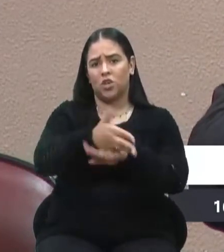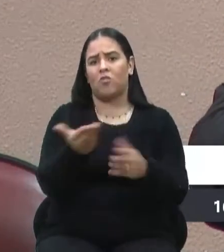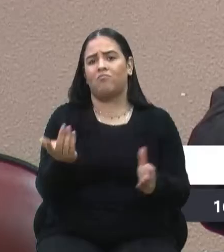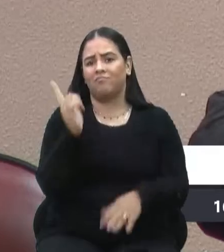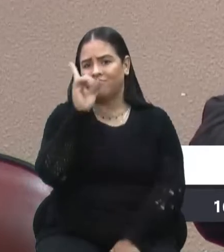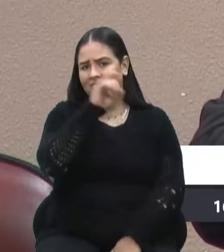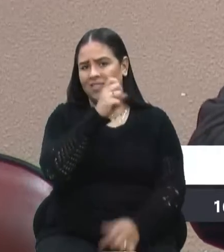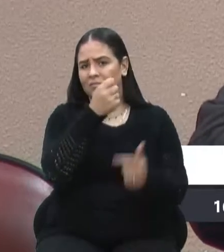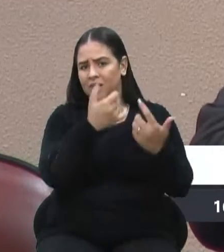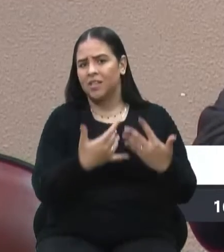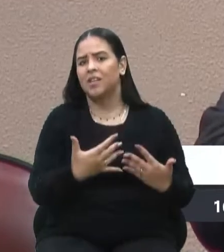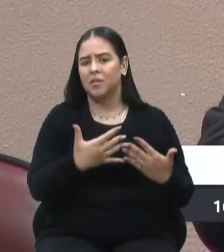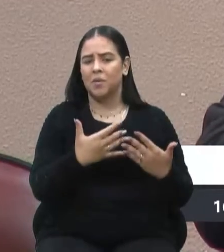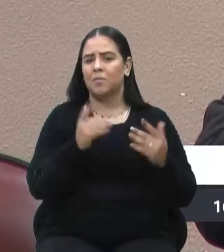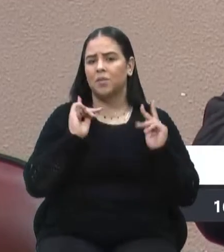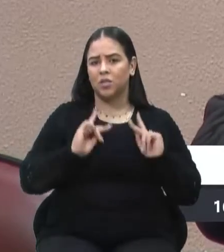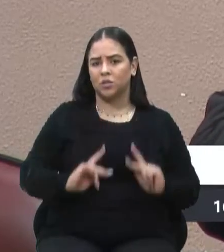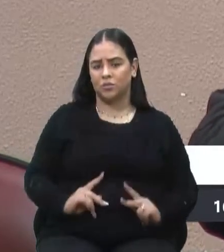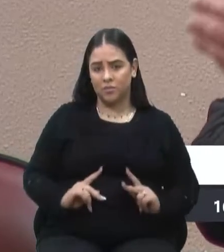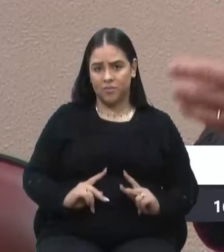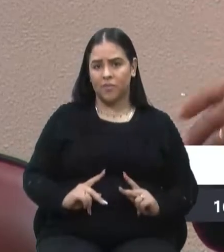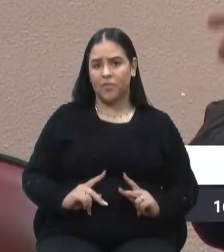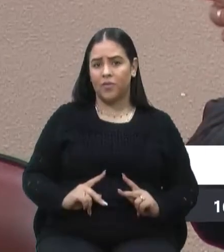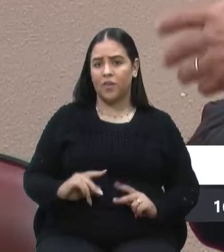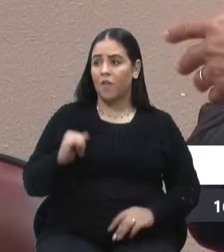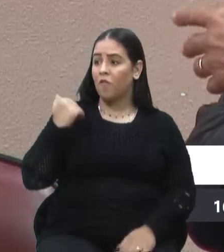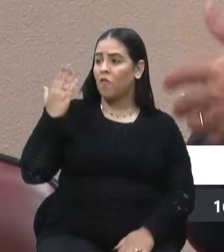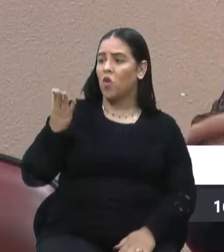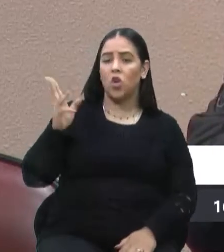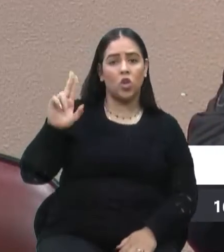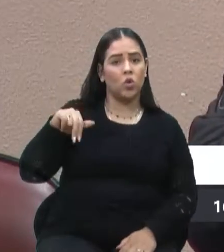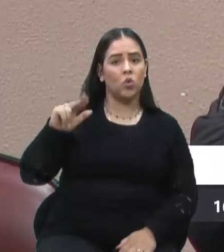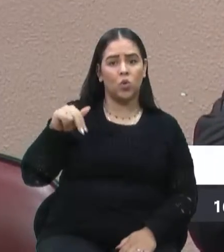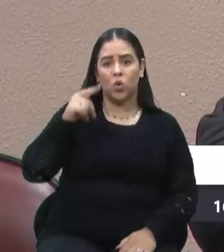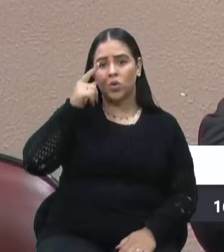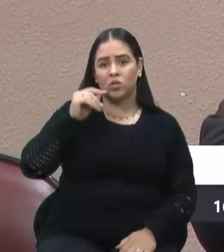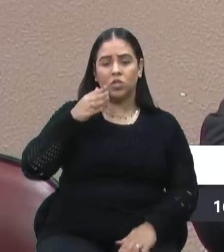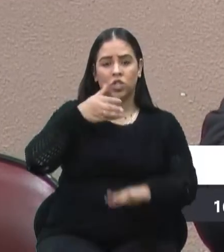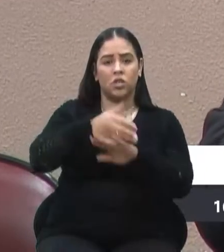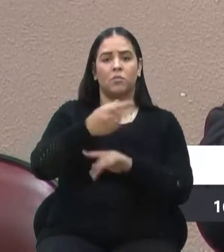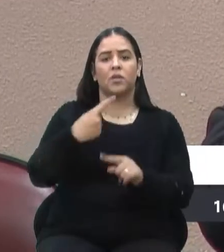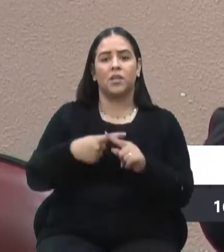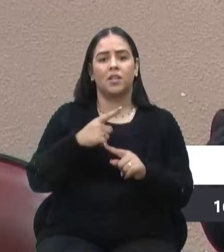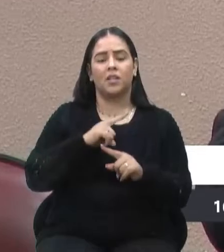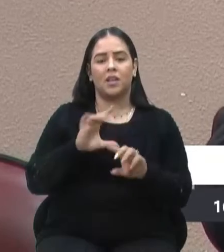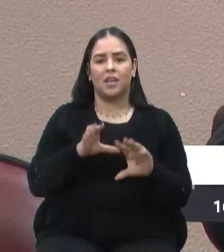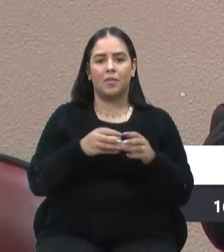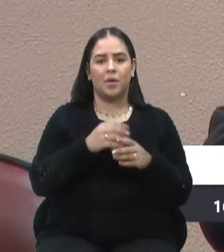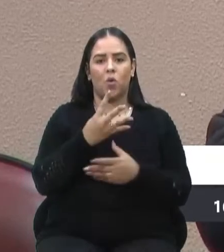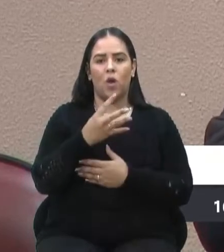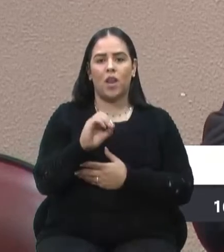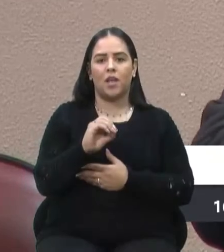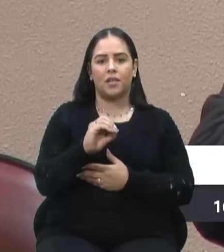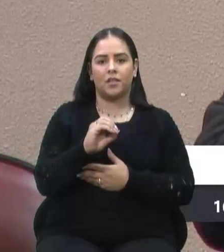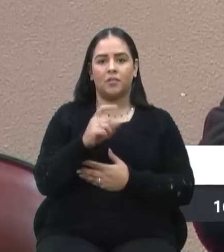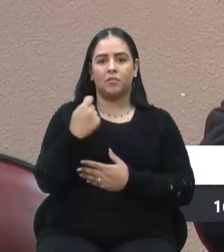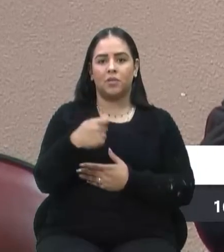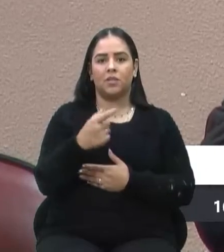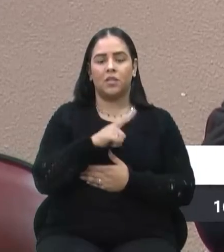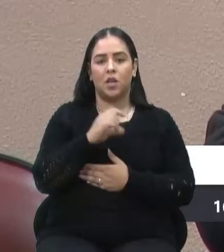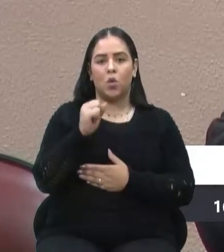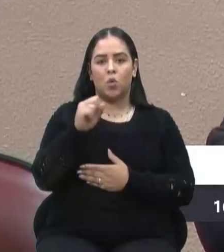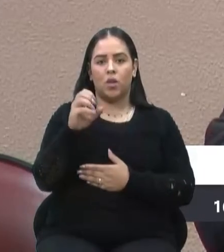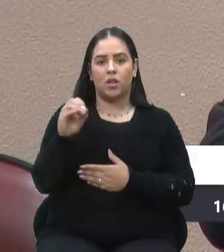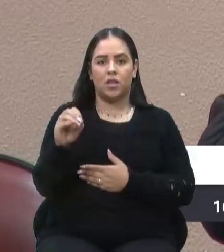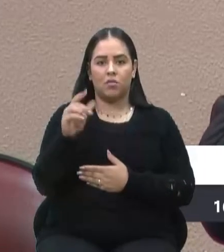difícil explicar para o contribuinte que lá fora nunca se alcançou, porque tem ali uma equipe de 40, precisaria 80